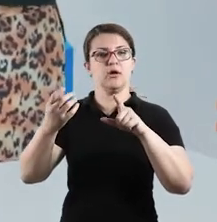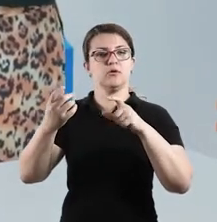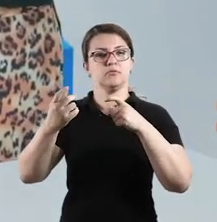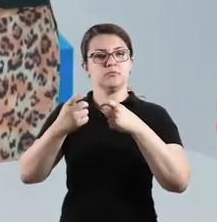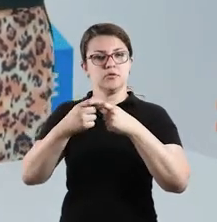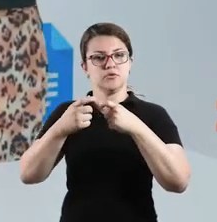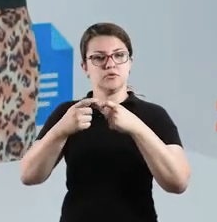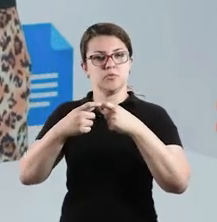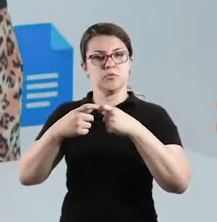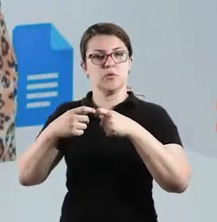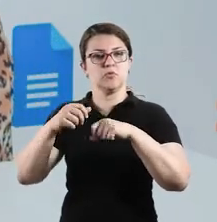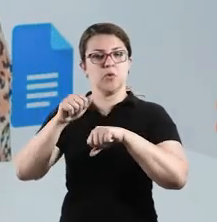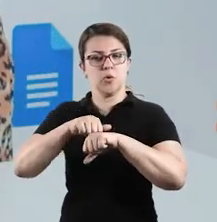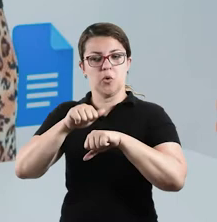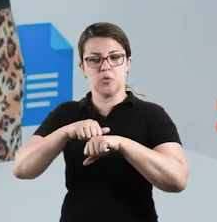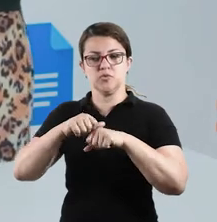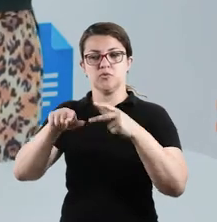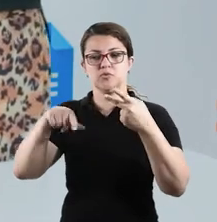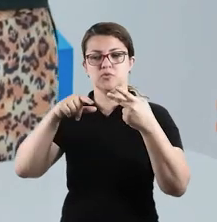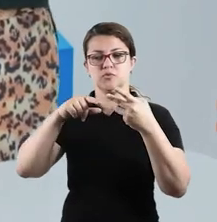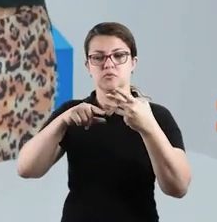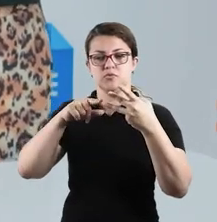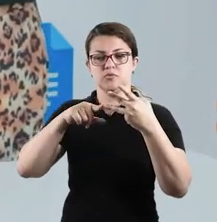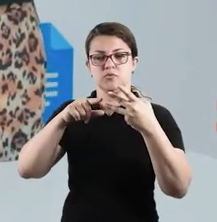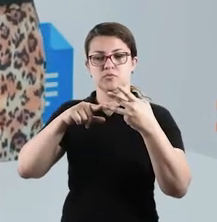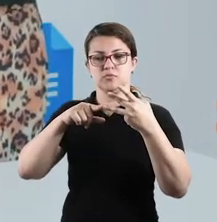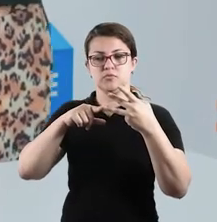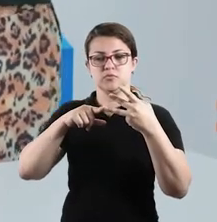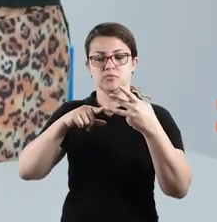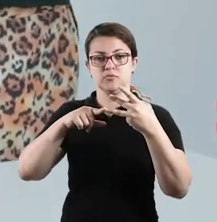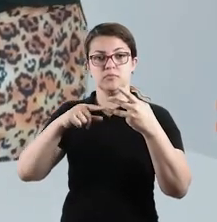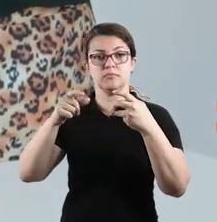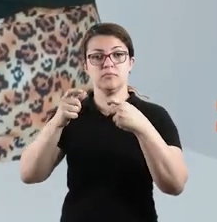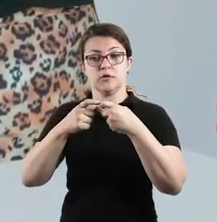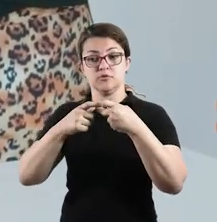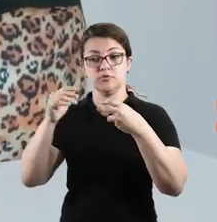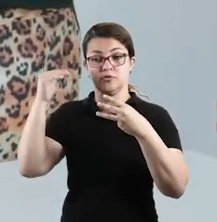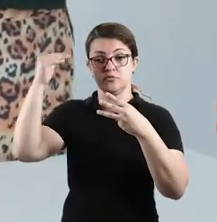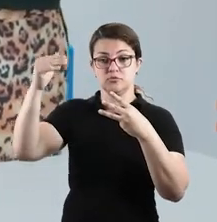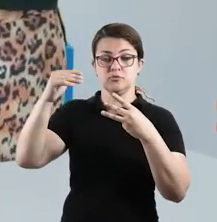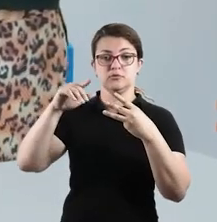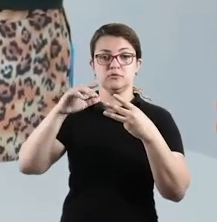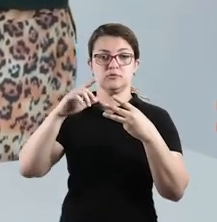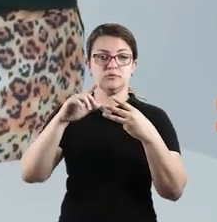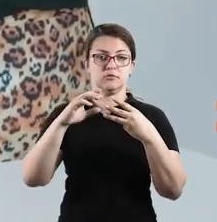O554. E clínica geral, CG240.